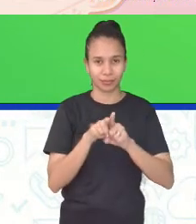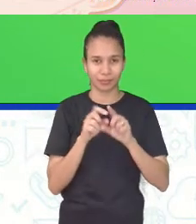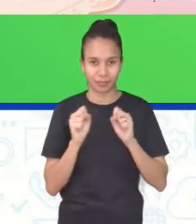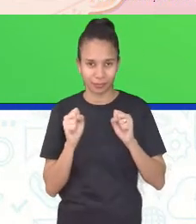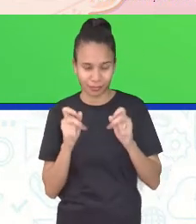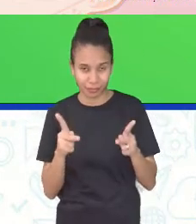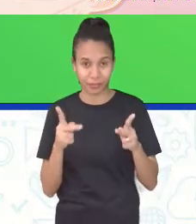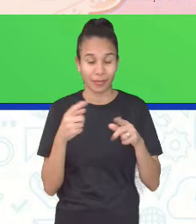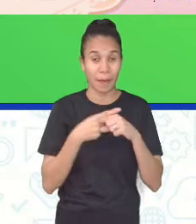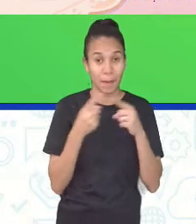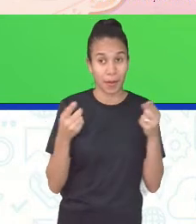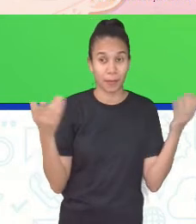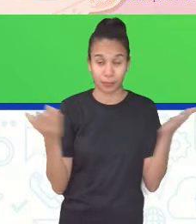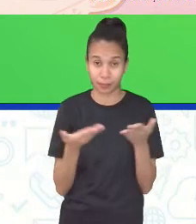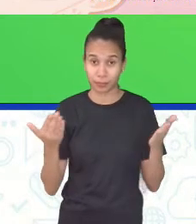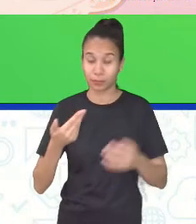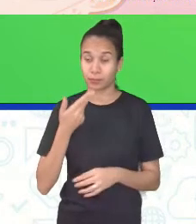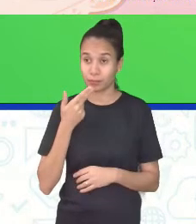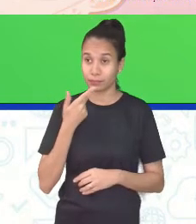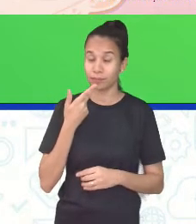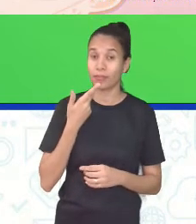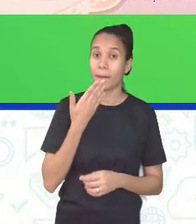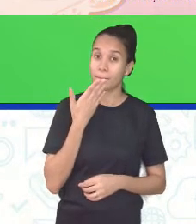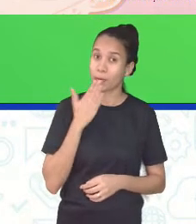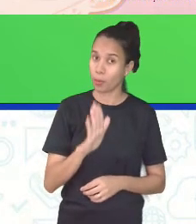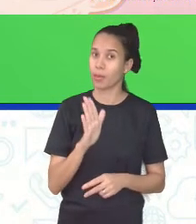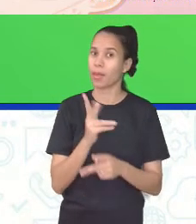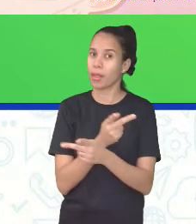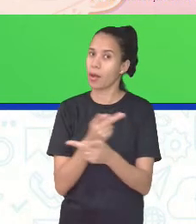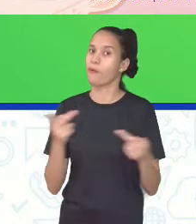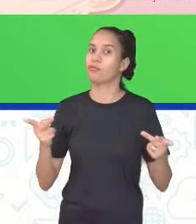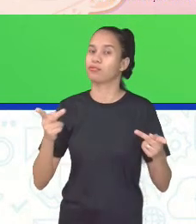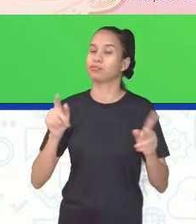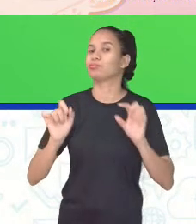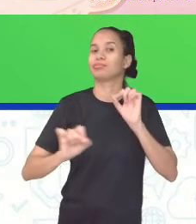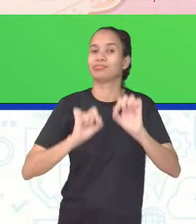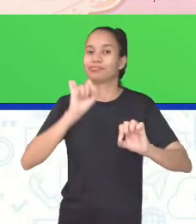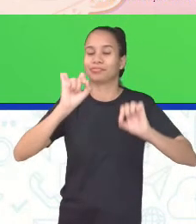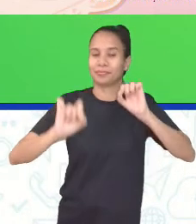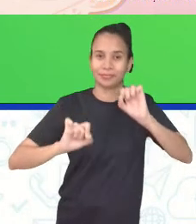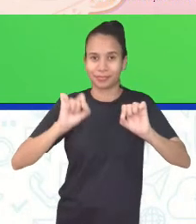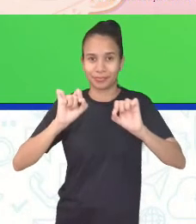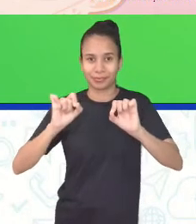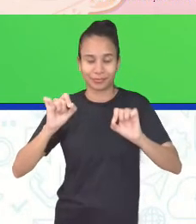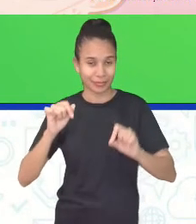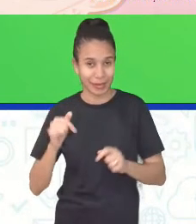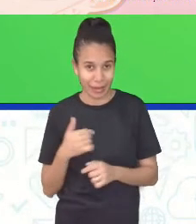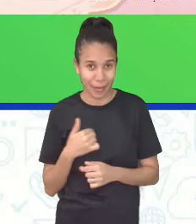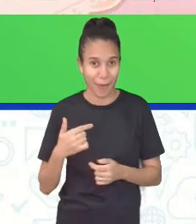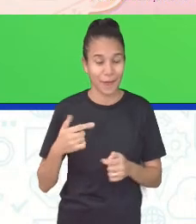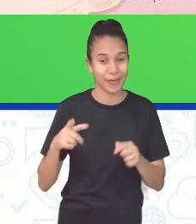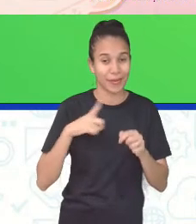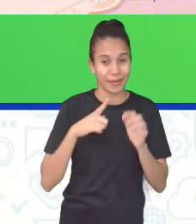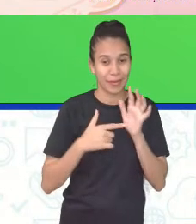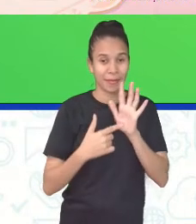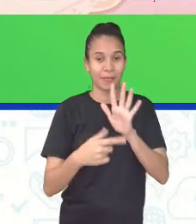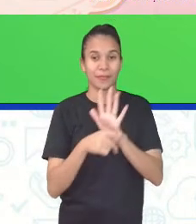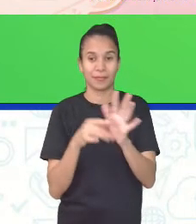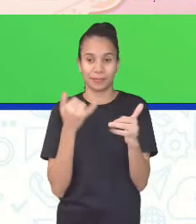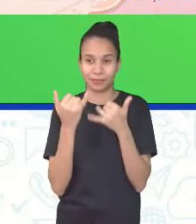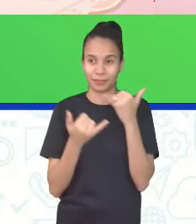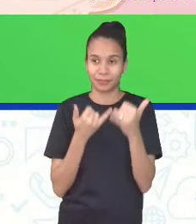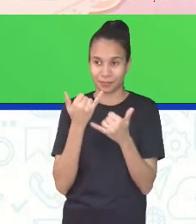Mas agora, como eu prometi a vocês, eu vou pegar aqui o meu